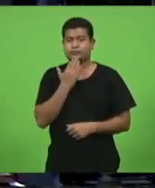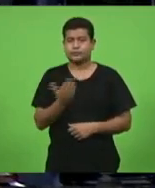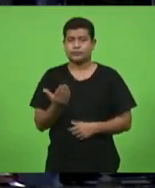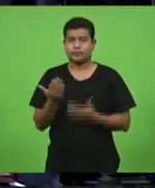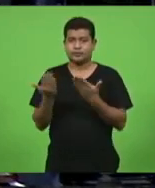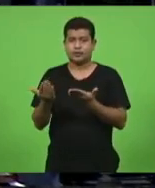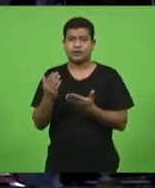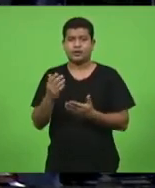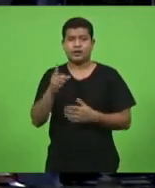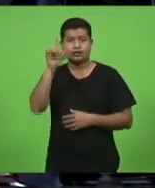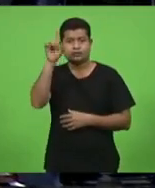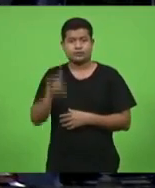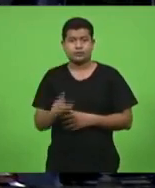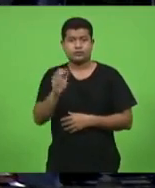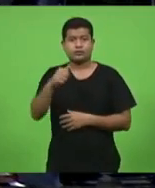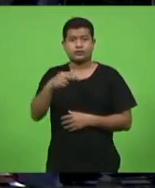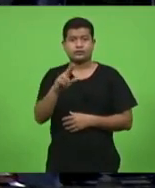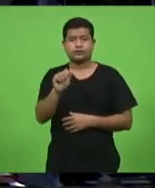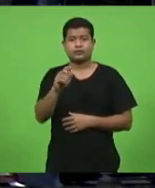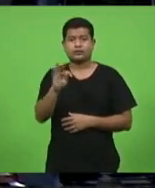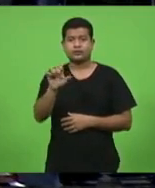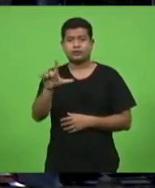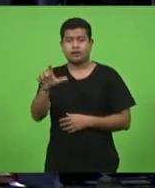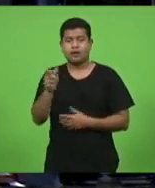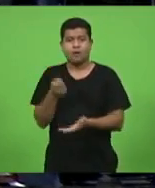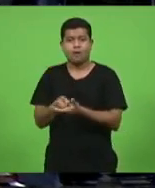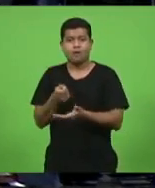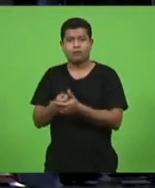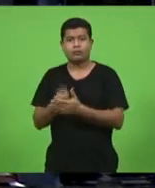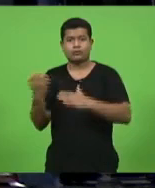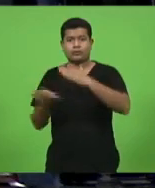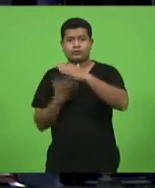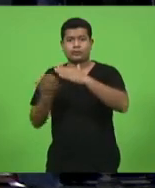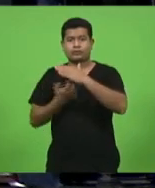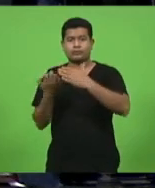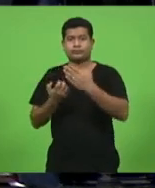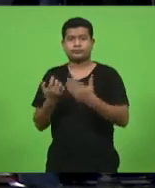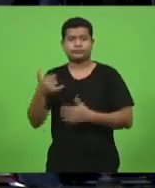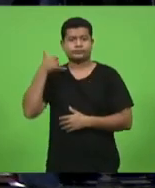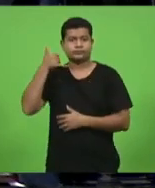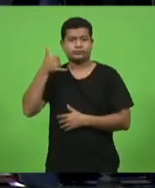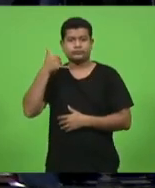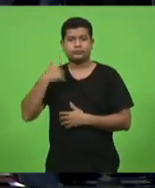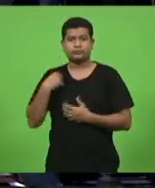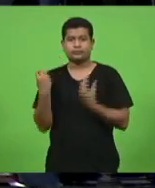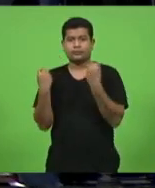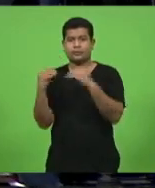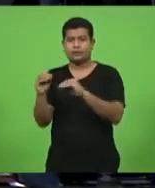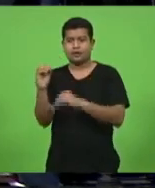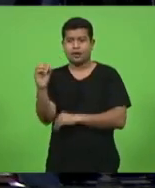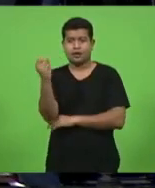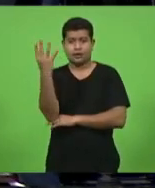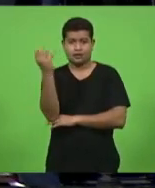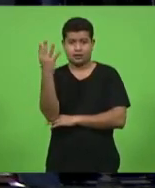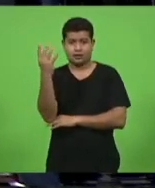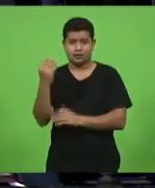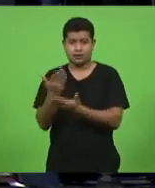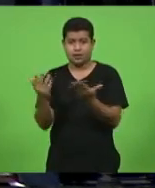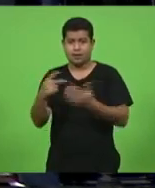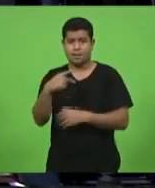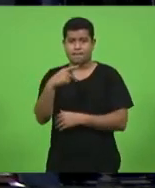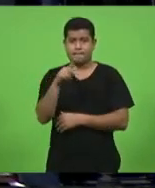Anatel que não meça esforço para cobrar das operadoras de telefonia instalação de antena na localidade de Pedrinhas no município de